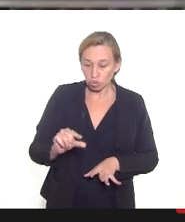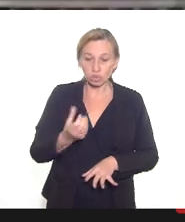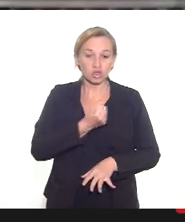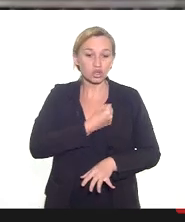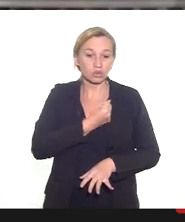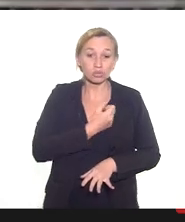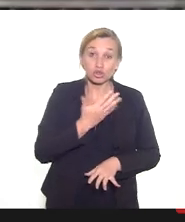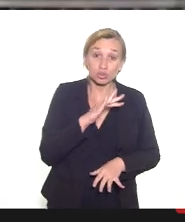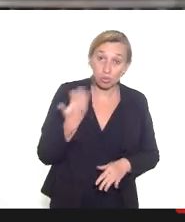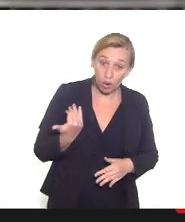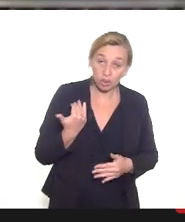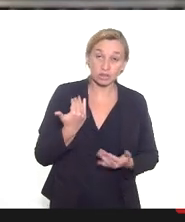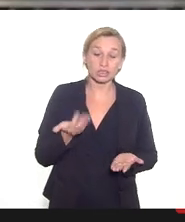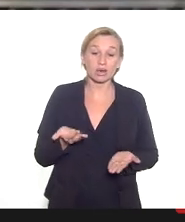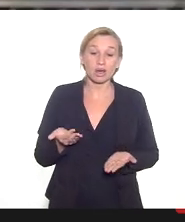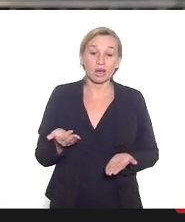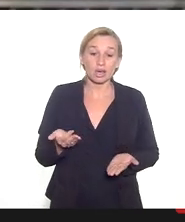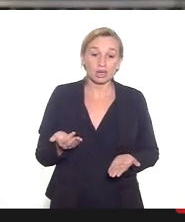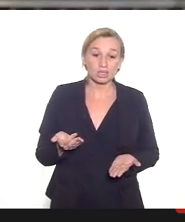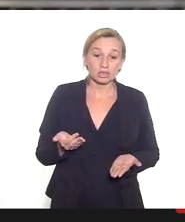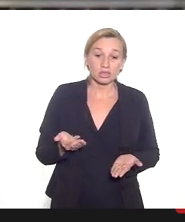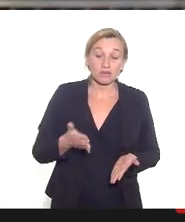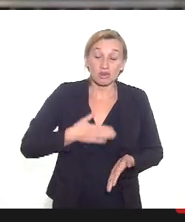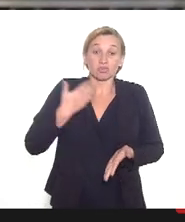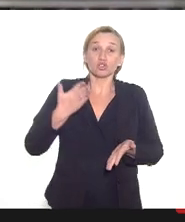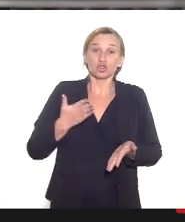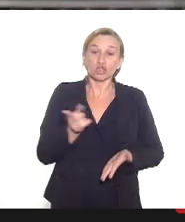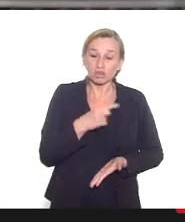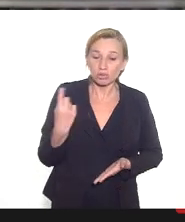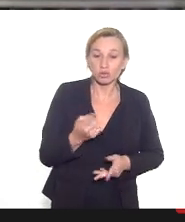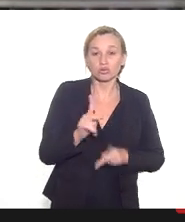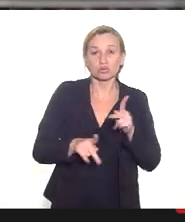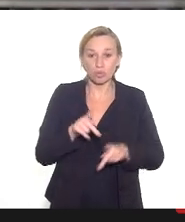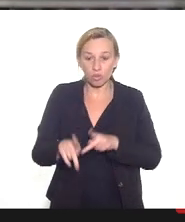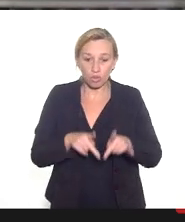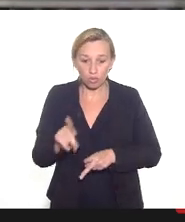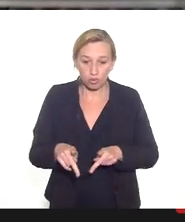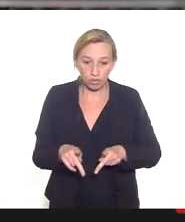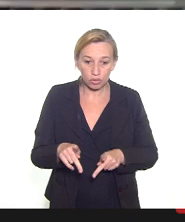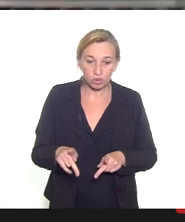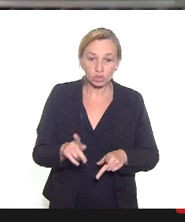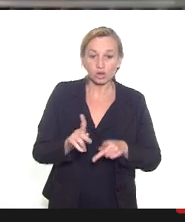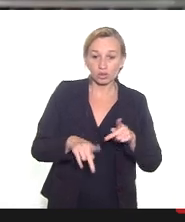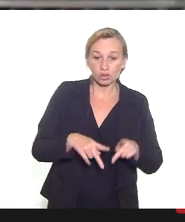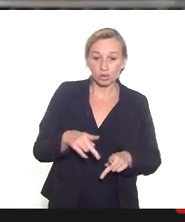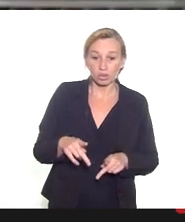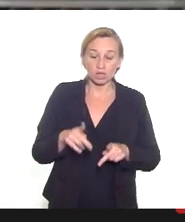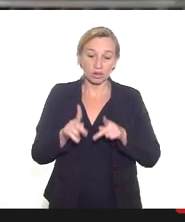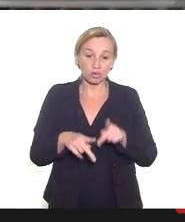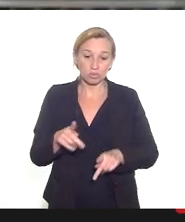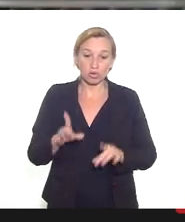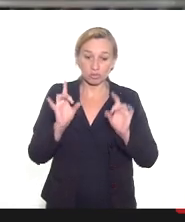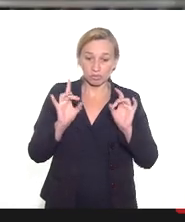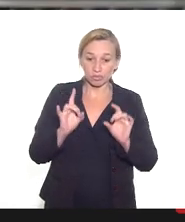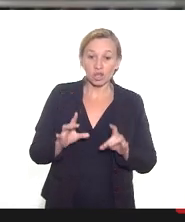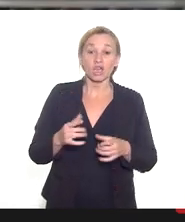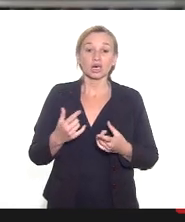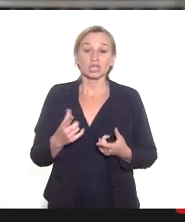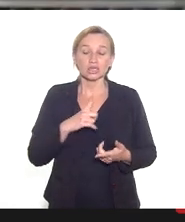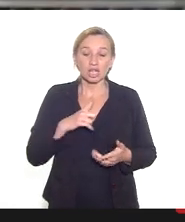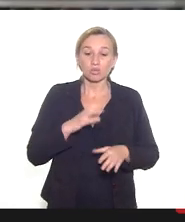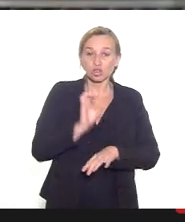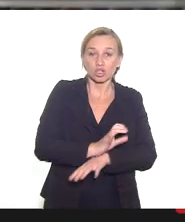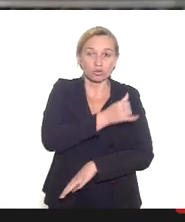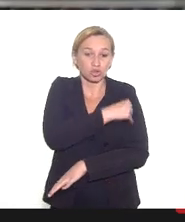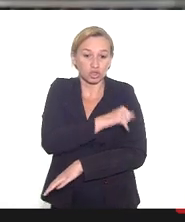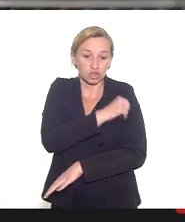percentual que vem assustando a nossa população e essa população em específico. A gente tem no estado do Rio